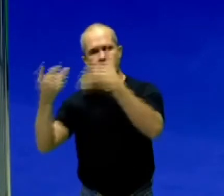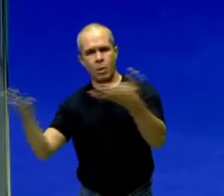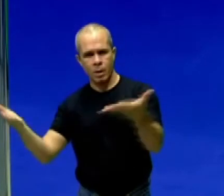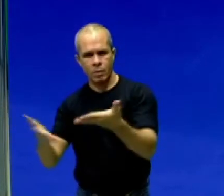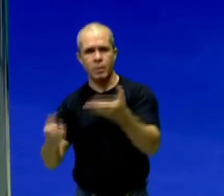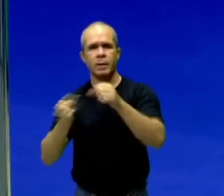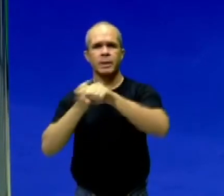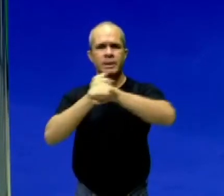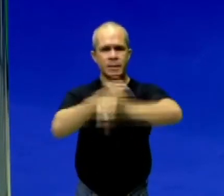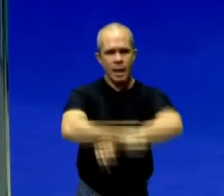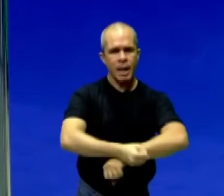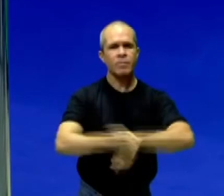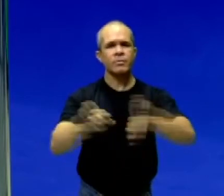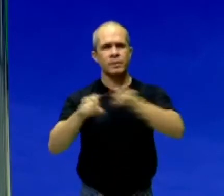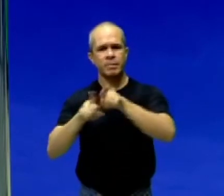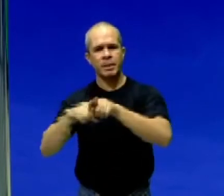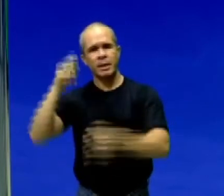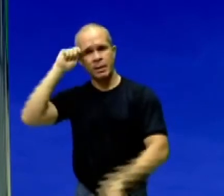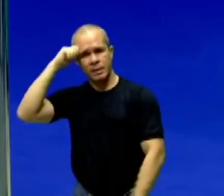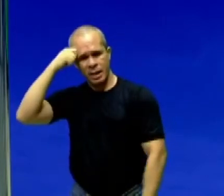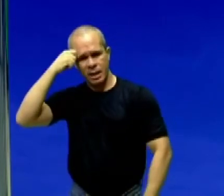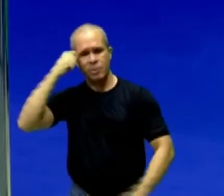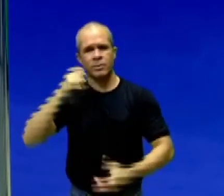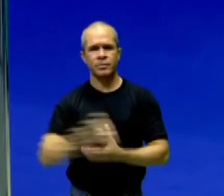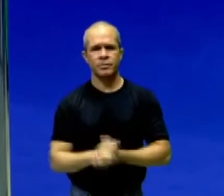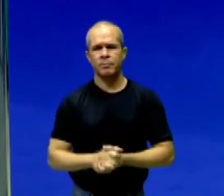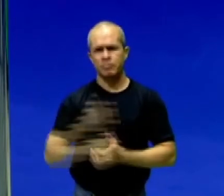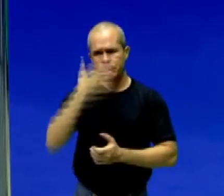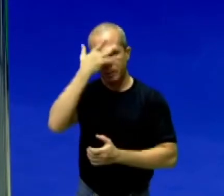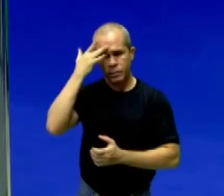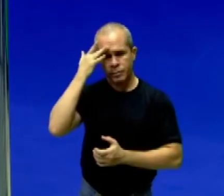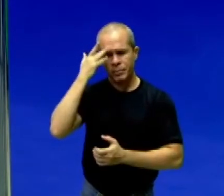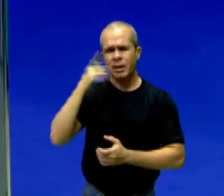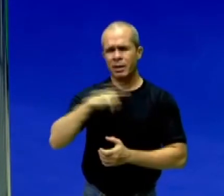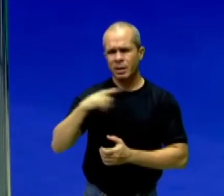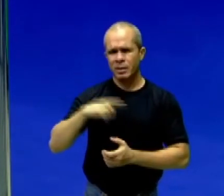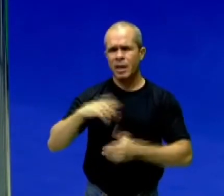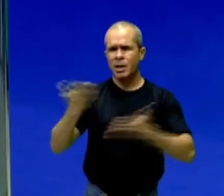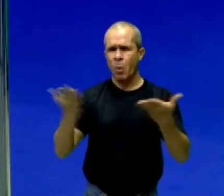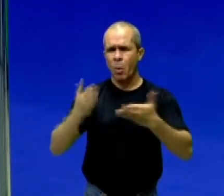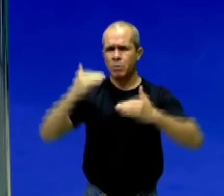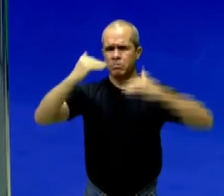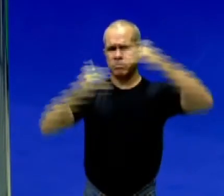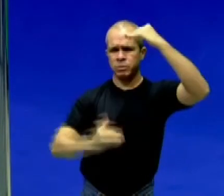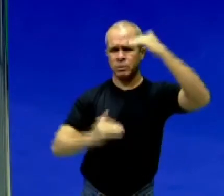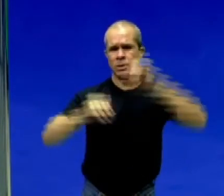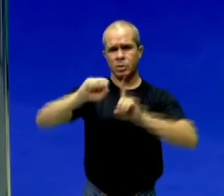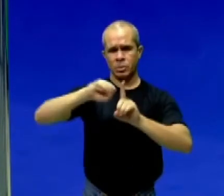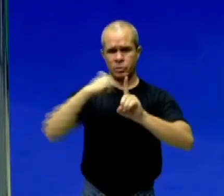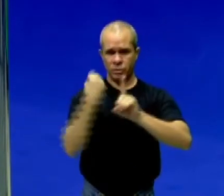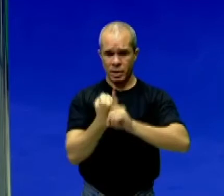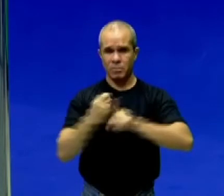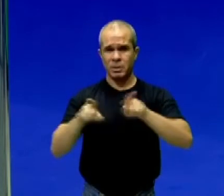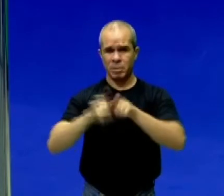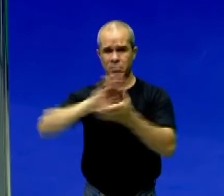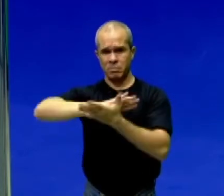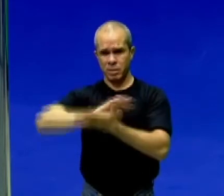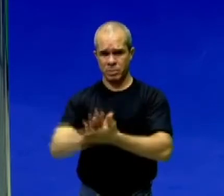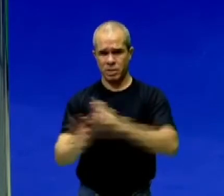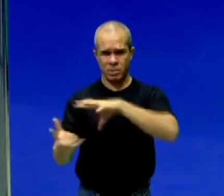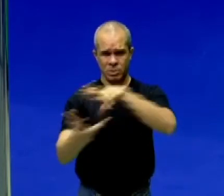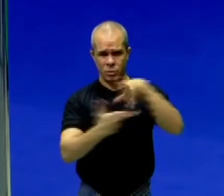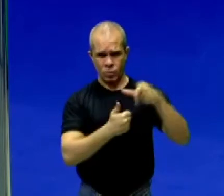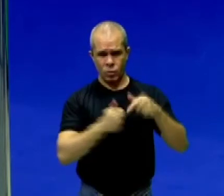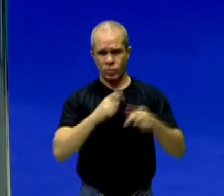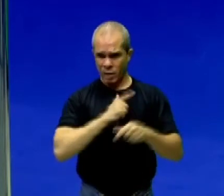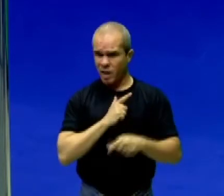falamos de negros. Será que ainda existe desigualdade social e racial? Ainda existe preconceito no mundo